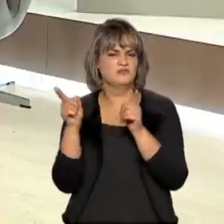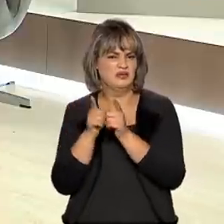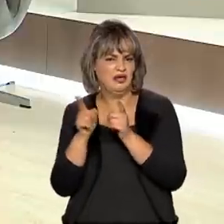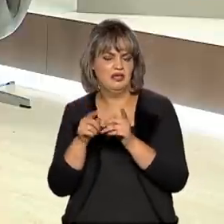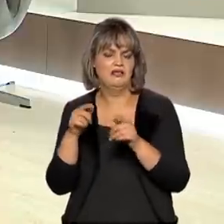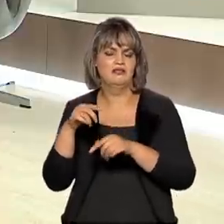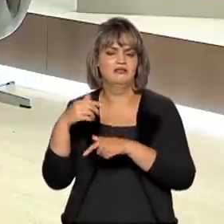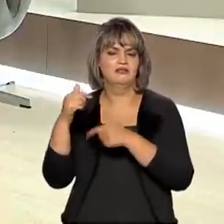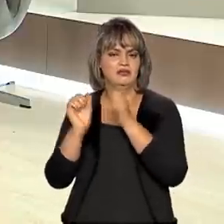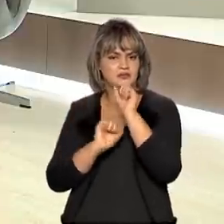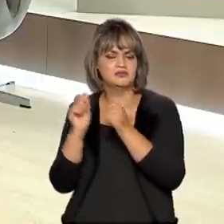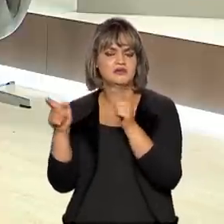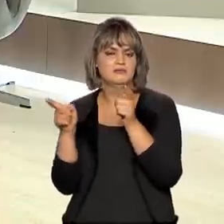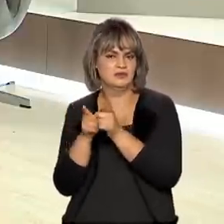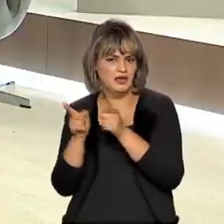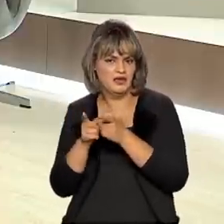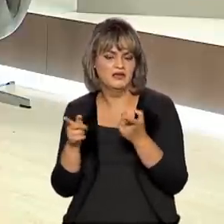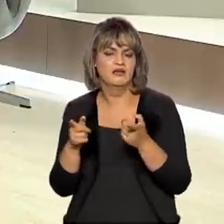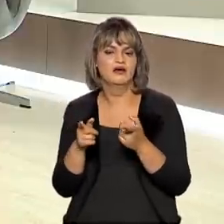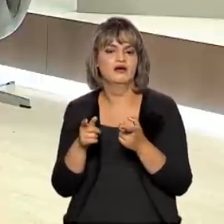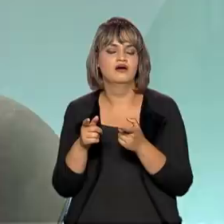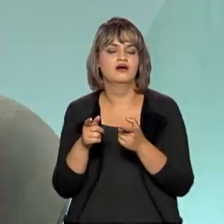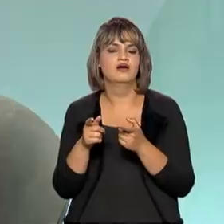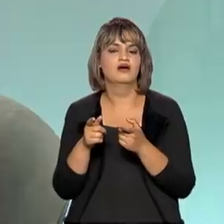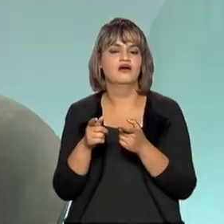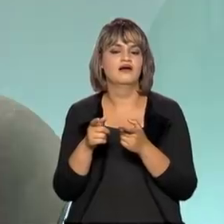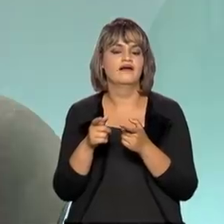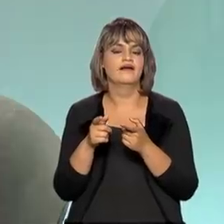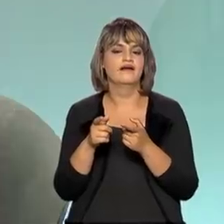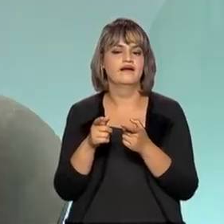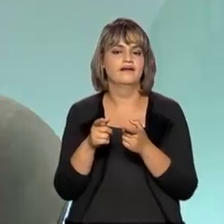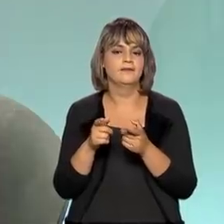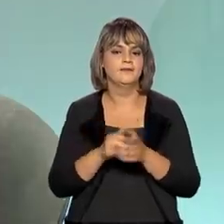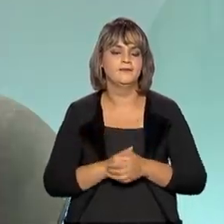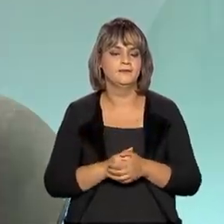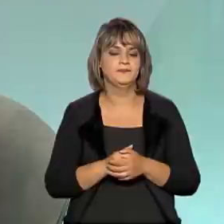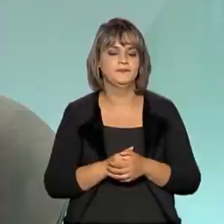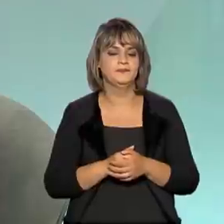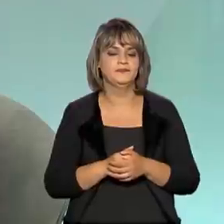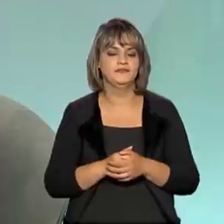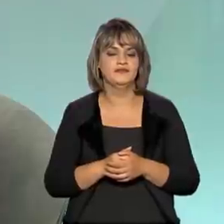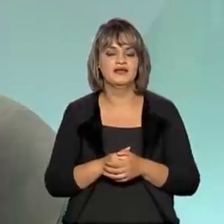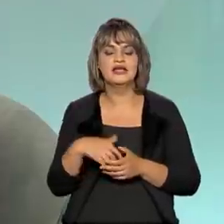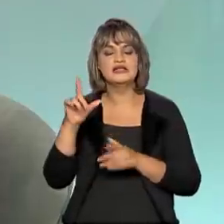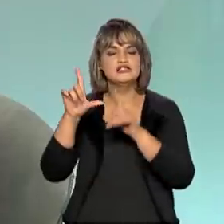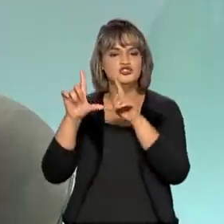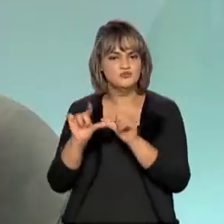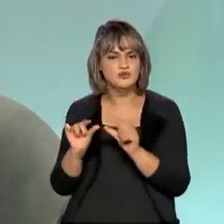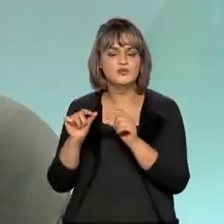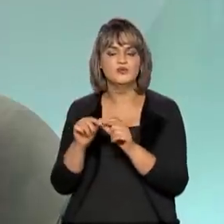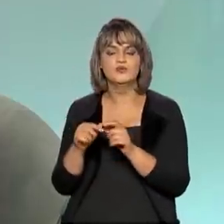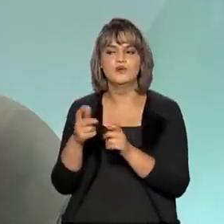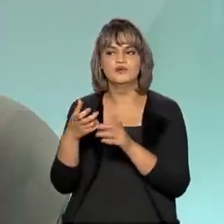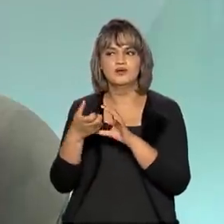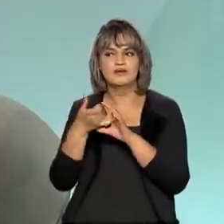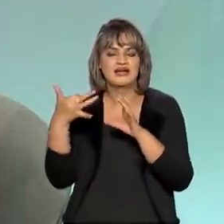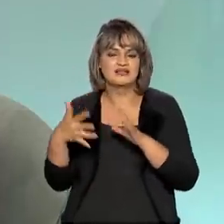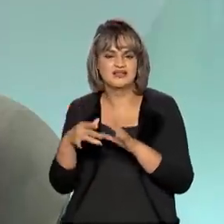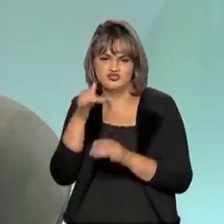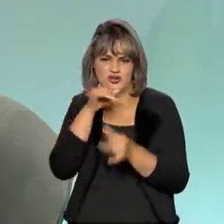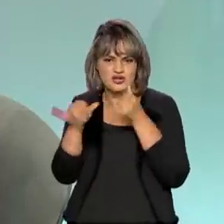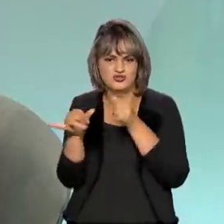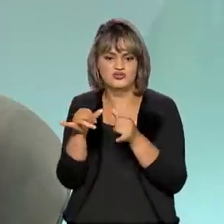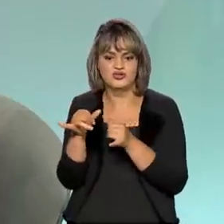está ligada no ambiente regulado, essa redução tem um caráter energético. Então, no que